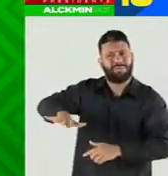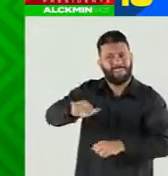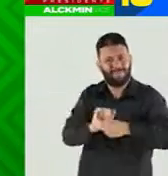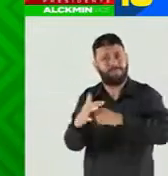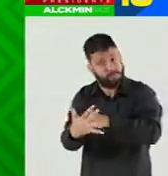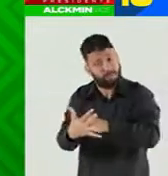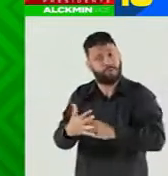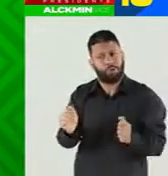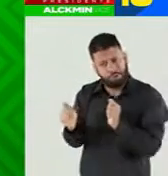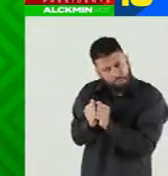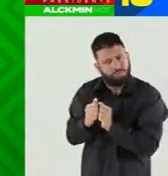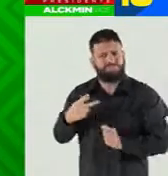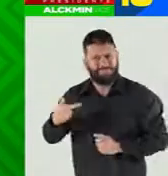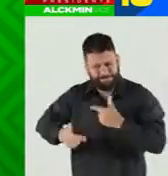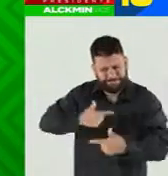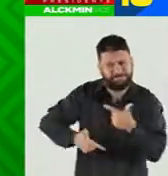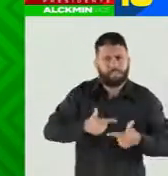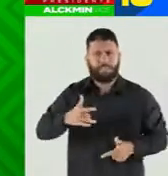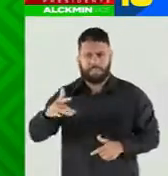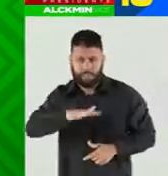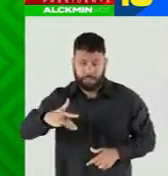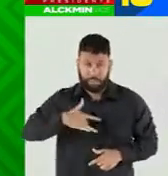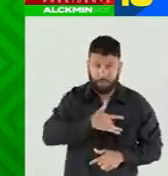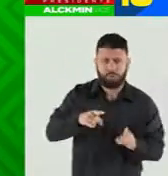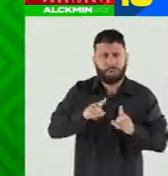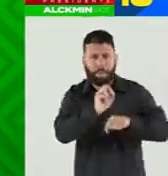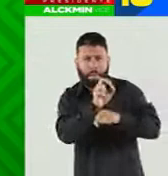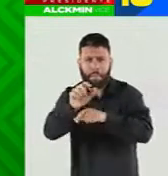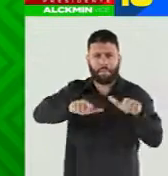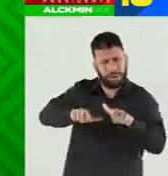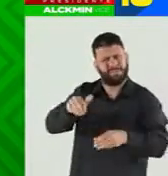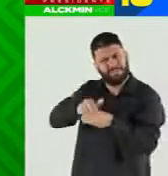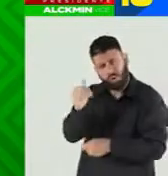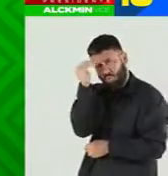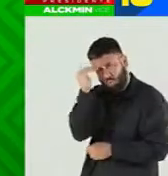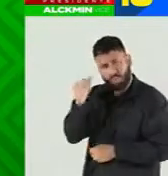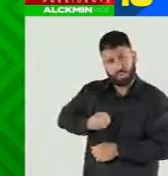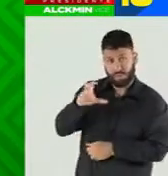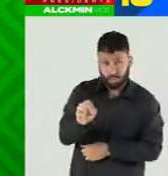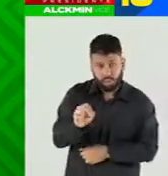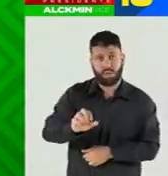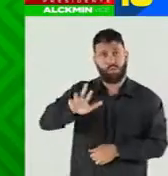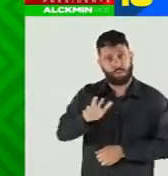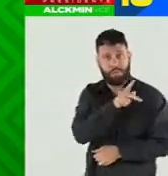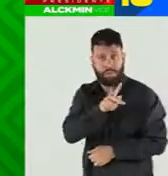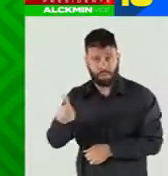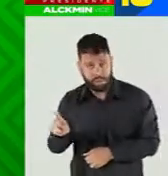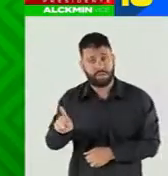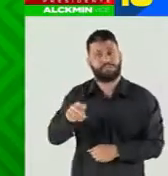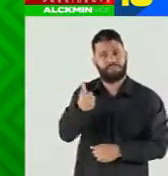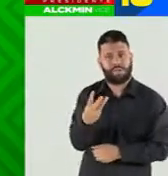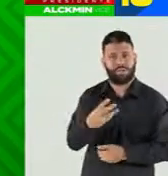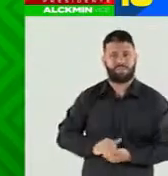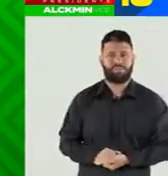Juntos vamos investir na saúde, na educação, na geração de emprego e renda, na capital e no interior. Vote Real Tuiuca 50, governador. Lula, presidente